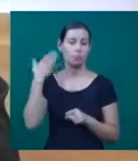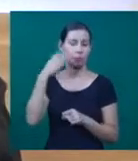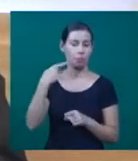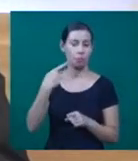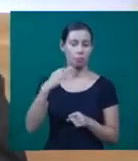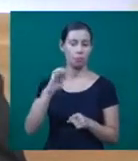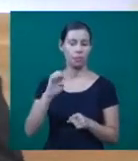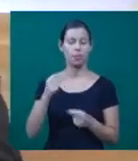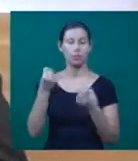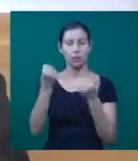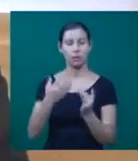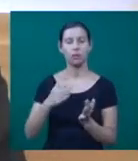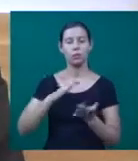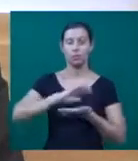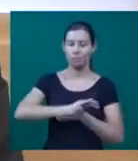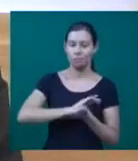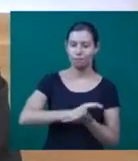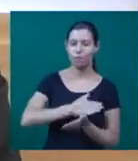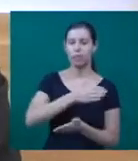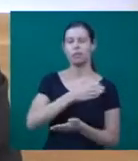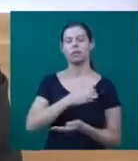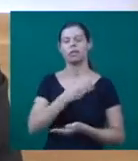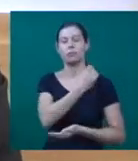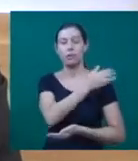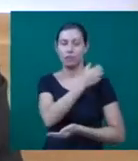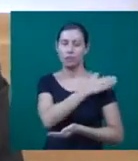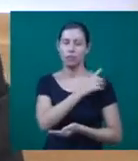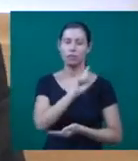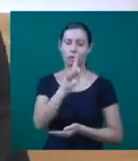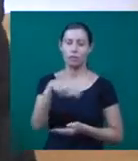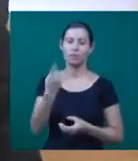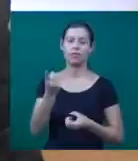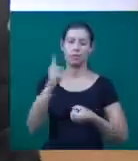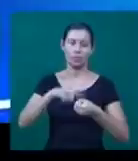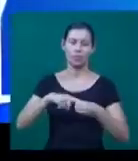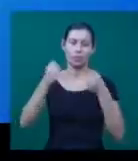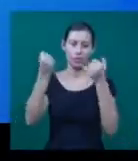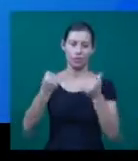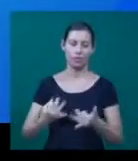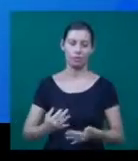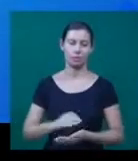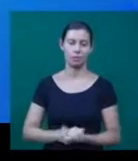sobre a opressão e preconceito racial. O TV Notícias volta em instantes. Até já.